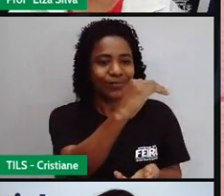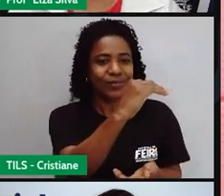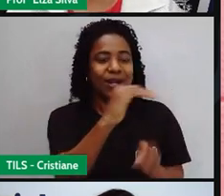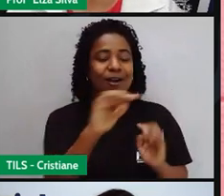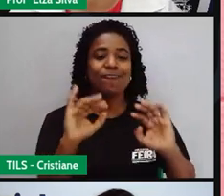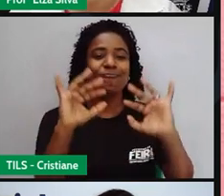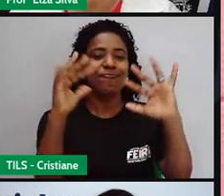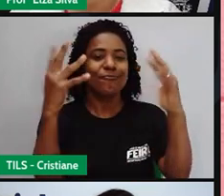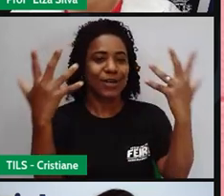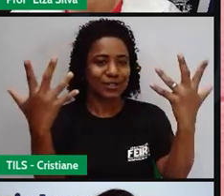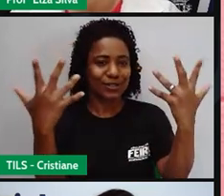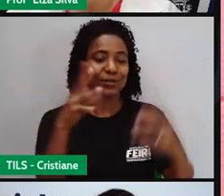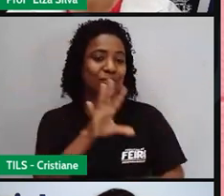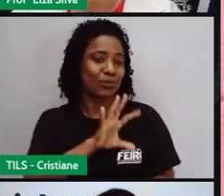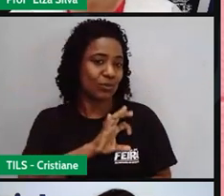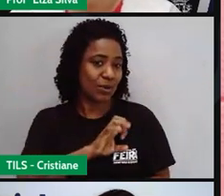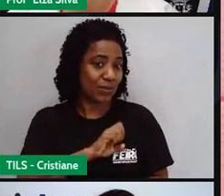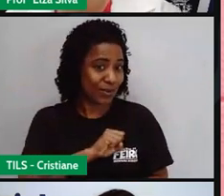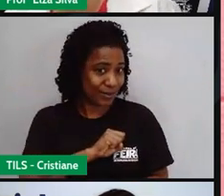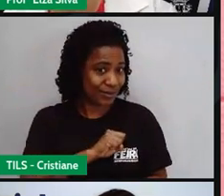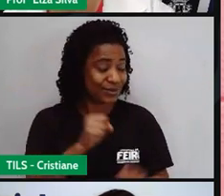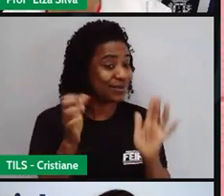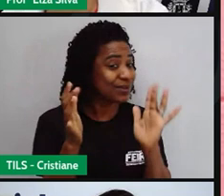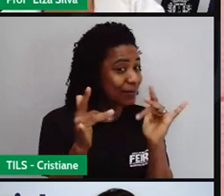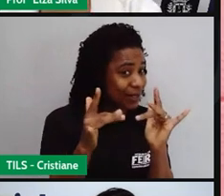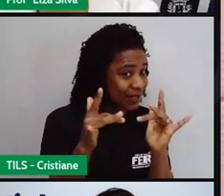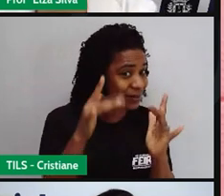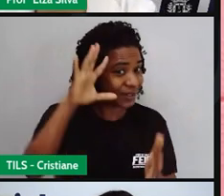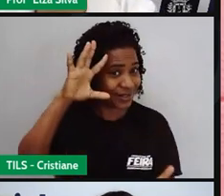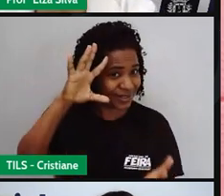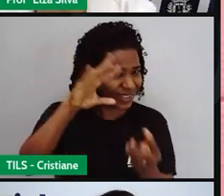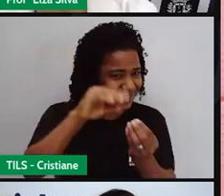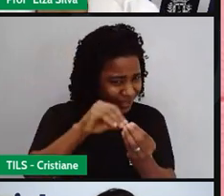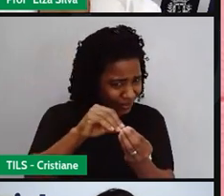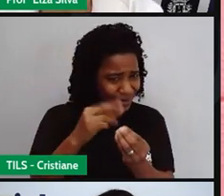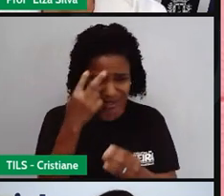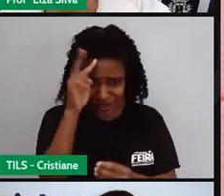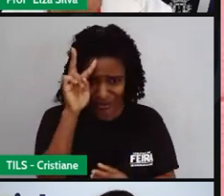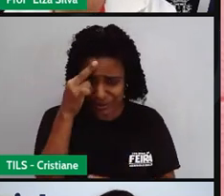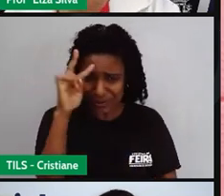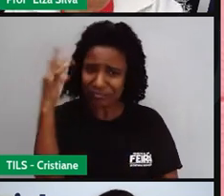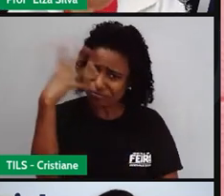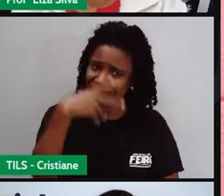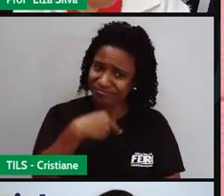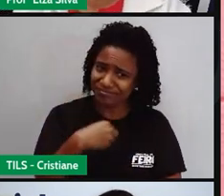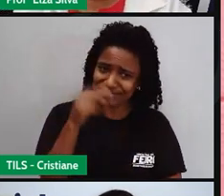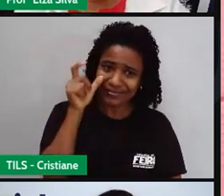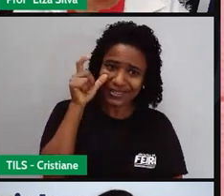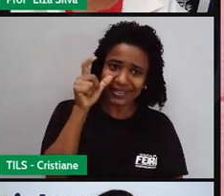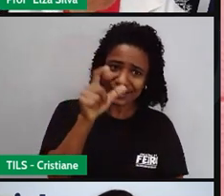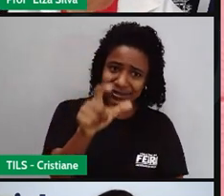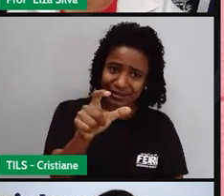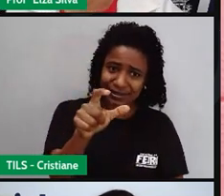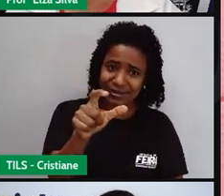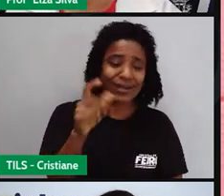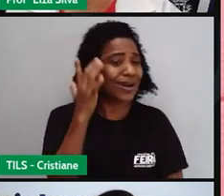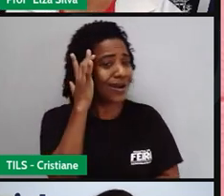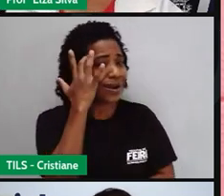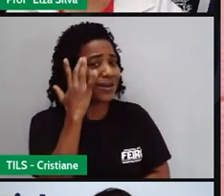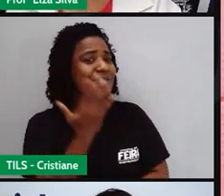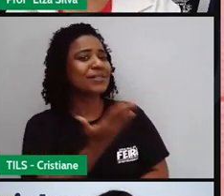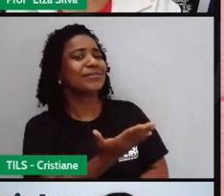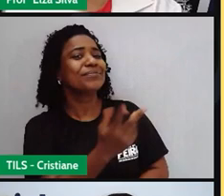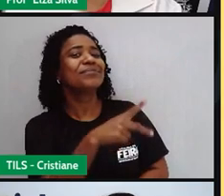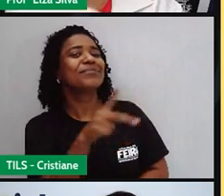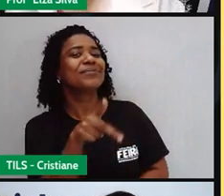comemoração do amor. Entenderam a história? Não é uma história linda, interessante? Entendiram, Andréia?